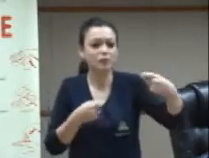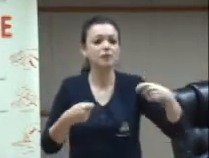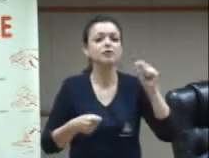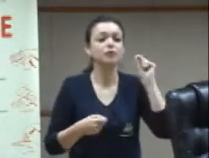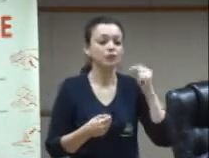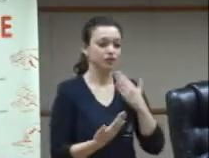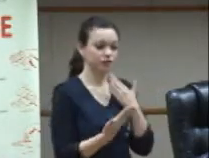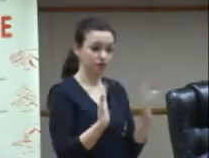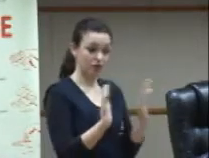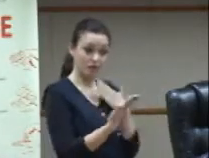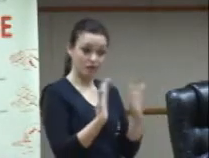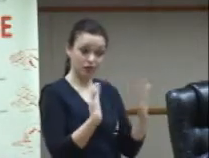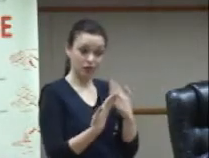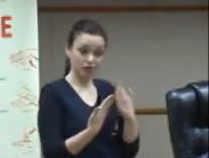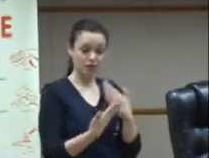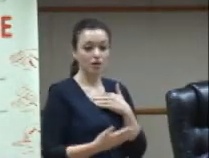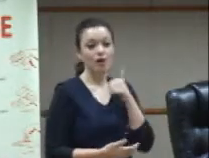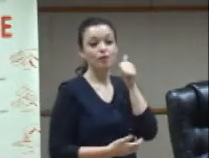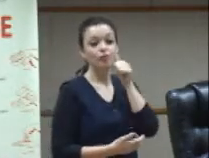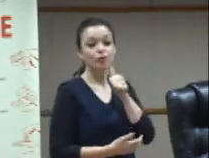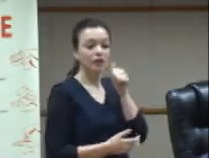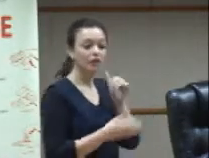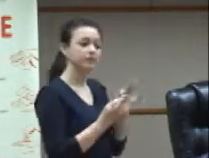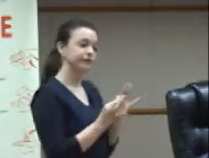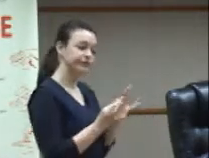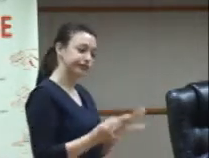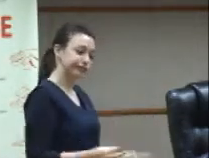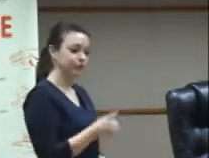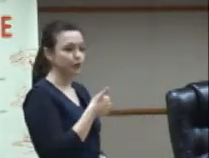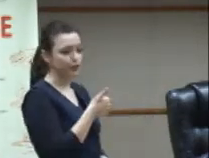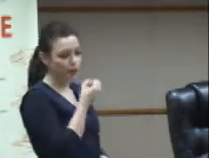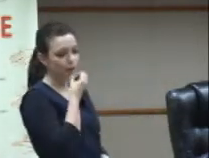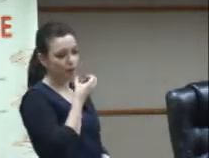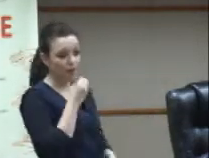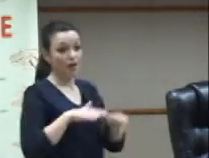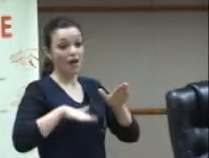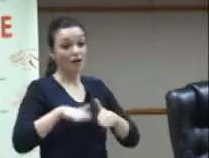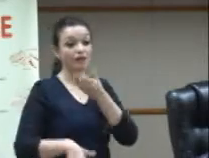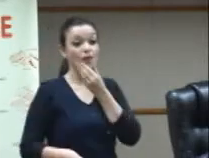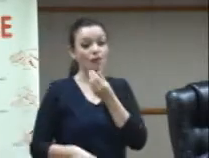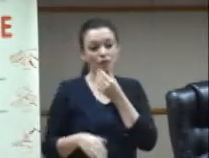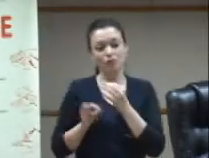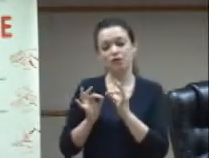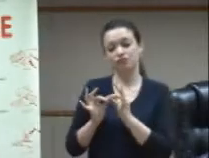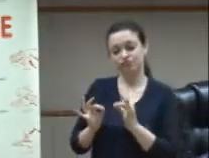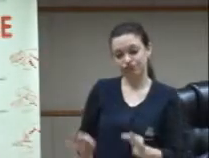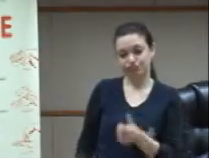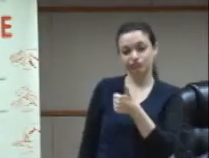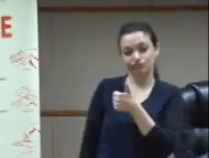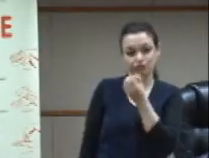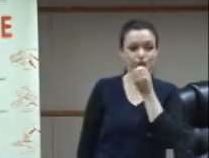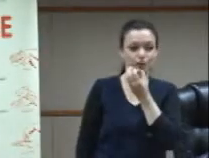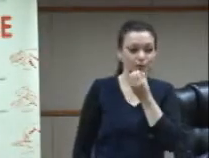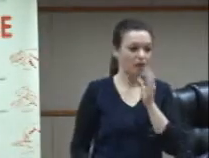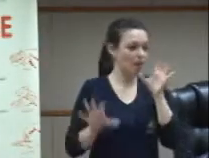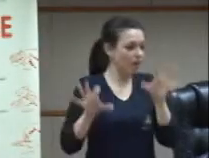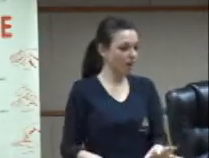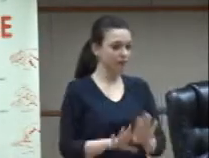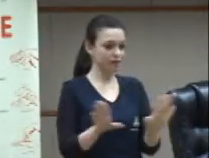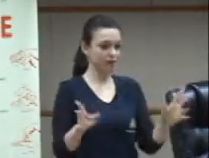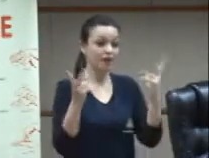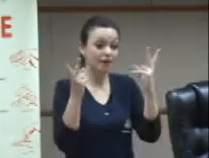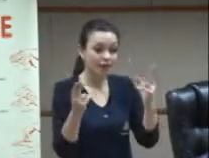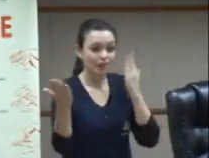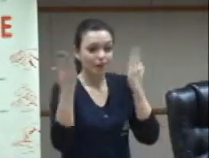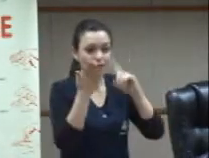dê certo a mulher abre mão de certas coisas o homem abre mão de certas coisas e assim se estabelece então para haver